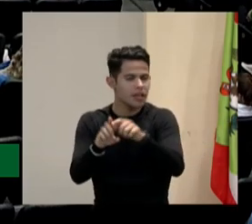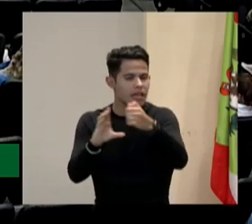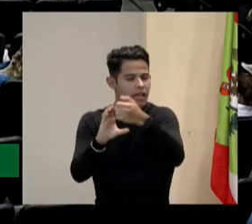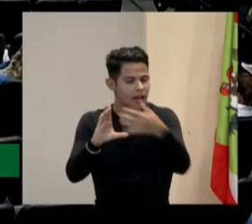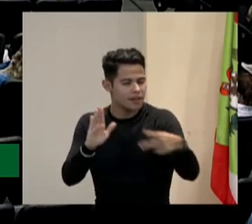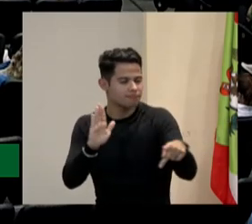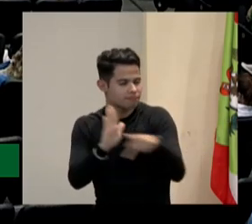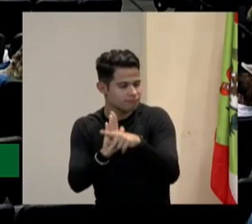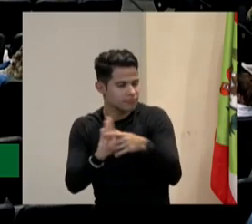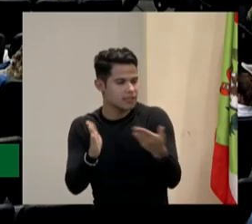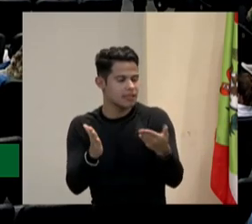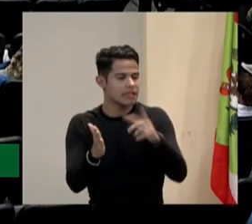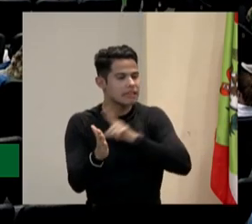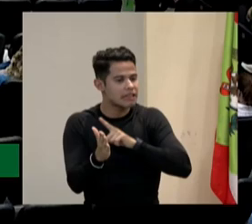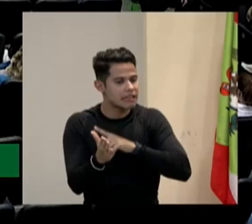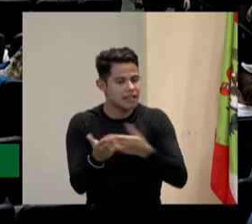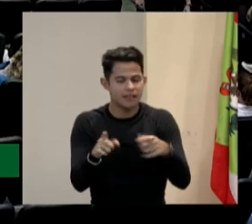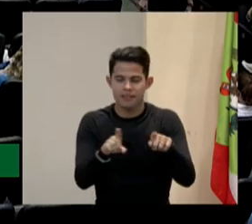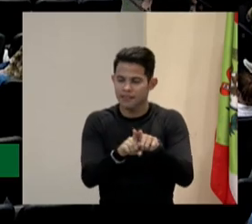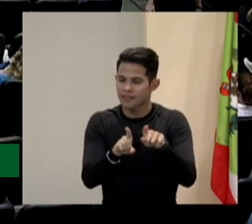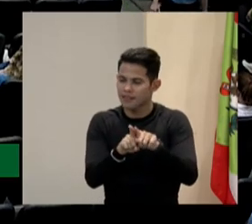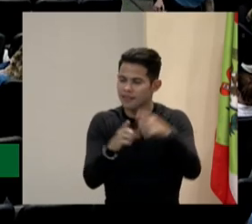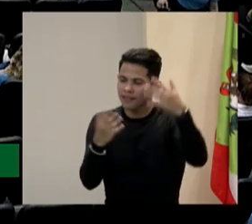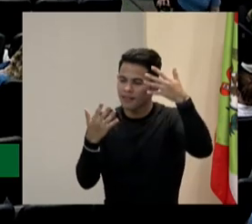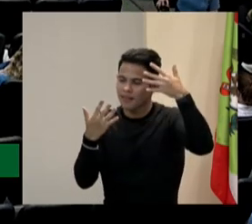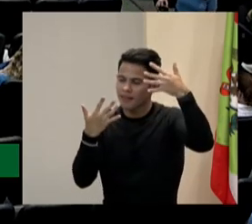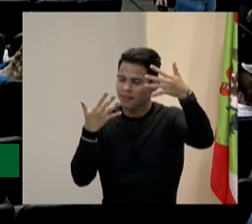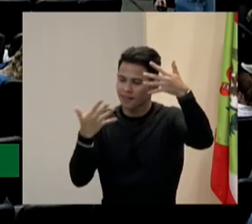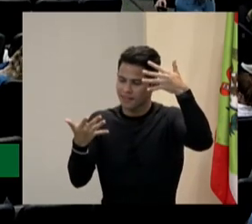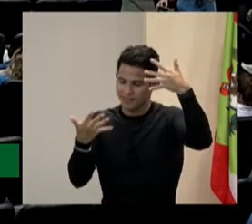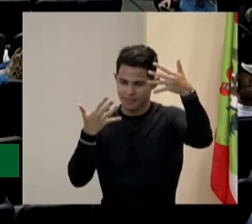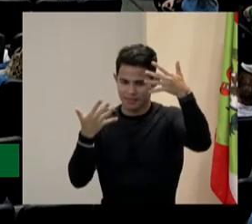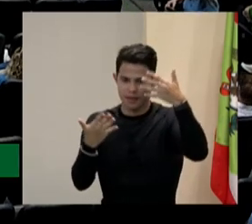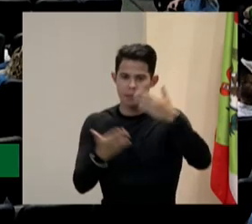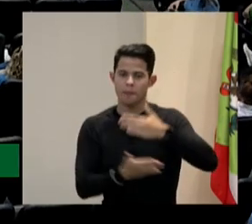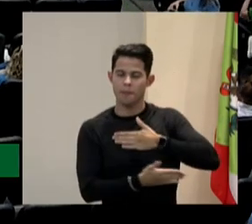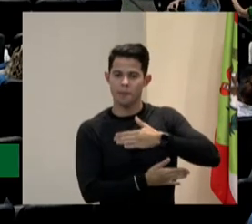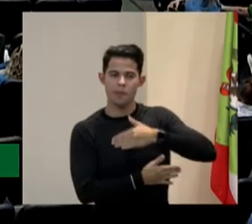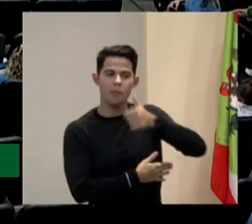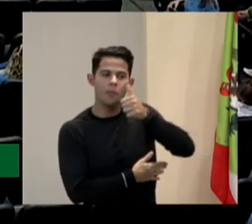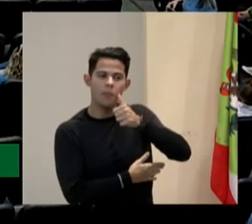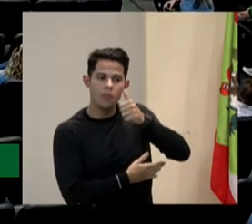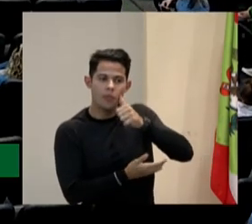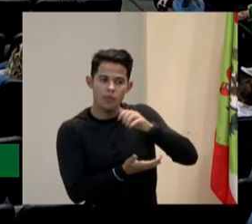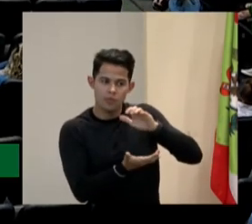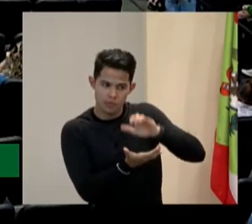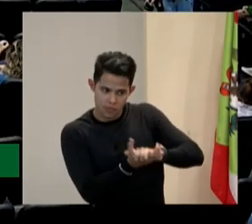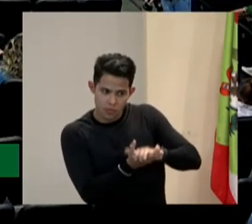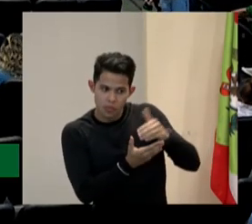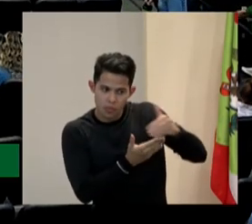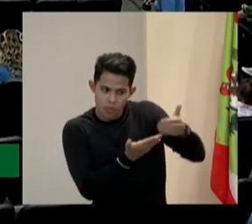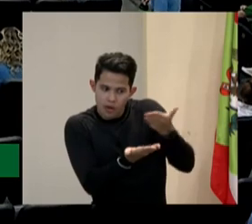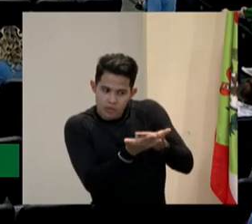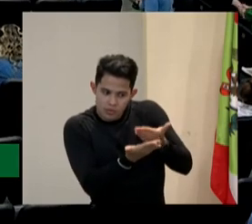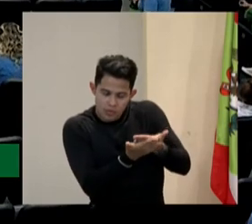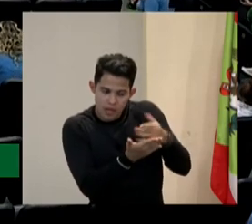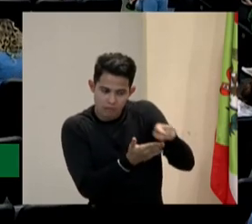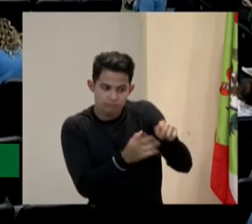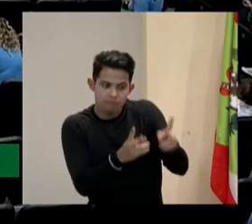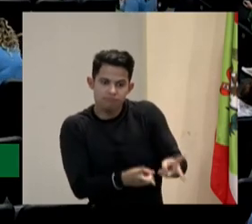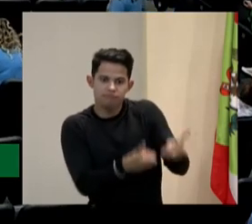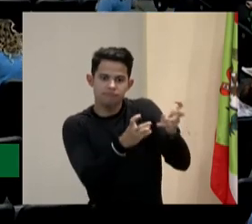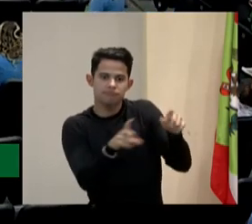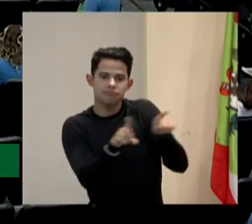Ele tem seletividade de comida. E aí a minha esposa começou a estudar isso, eu comecei a estudar isso, só que aí a minha esposa se identificou.